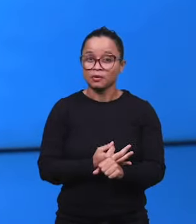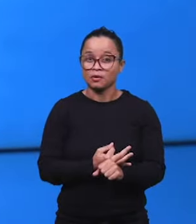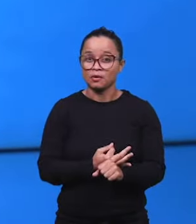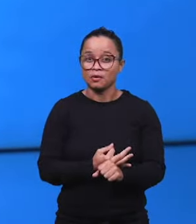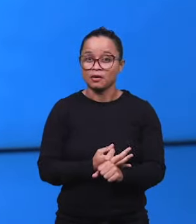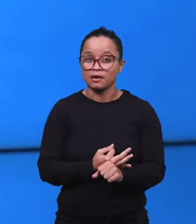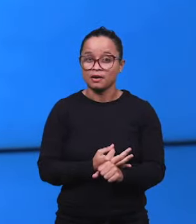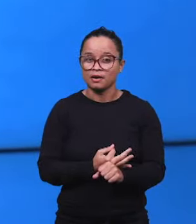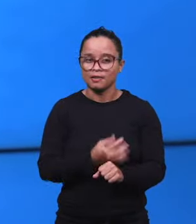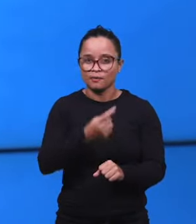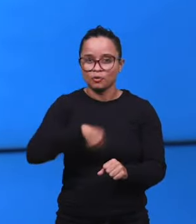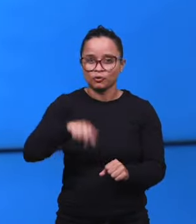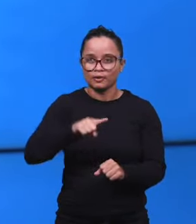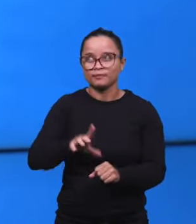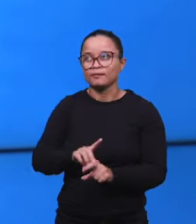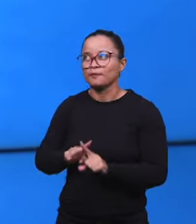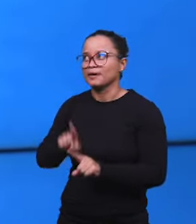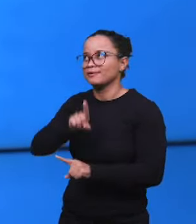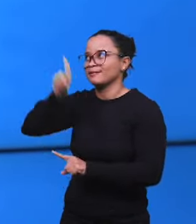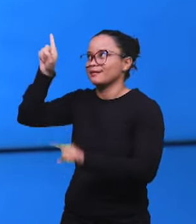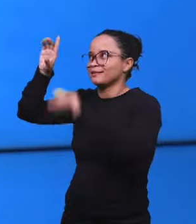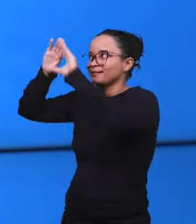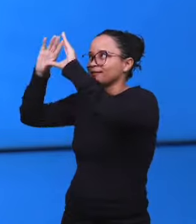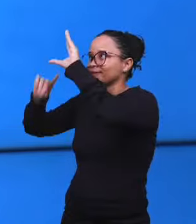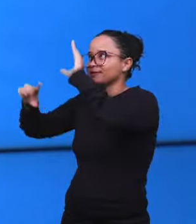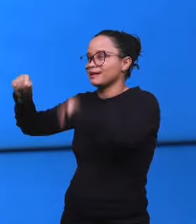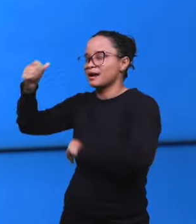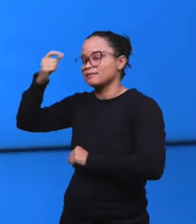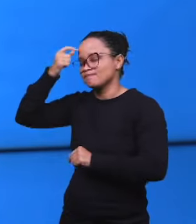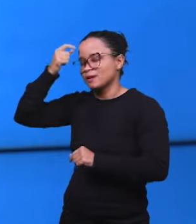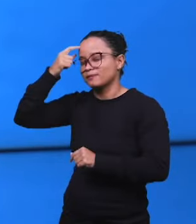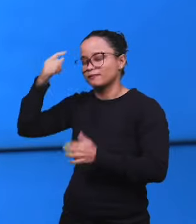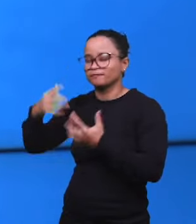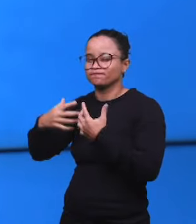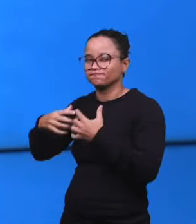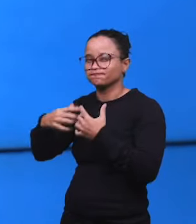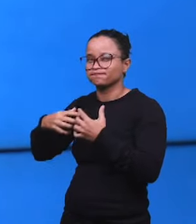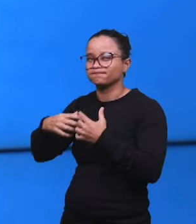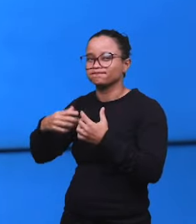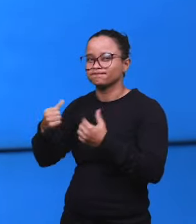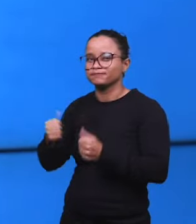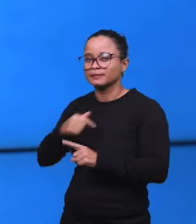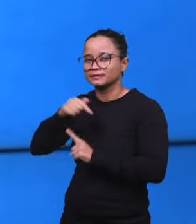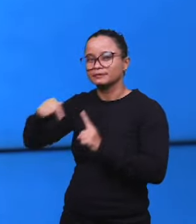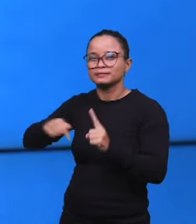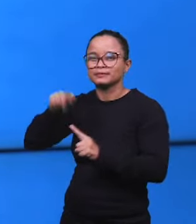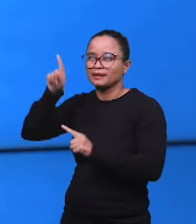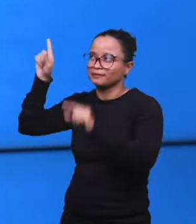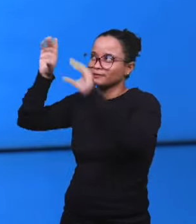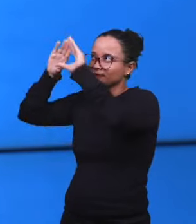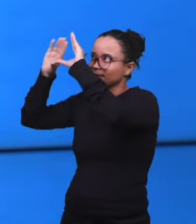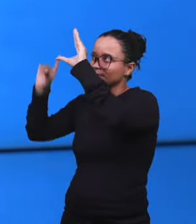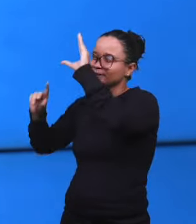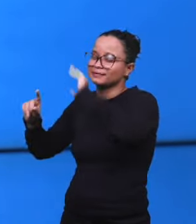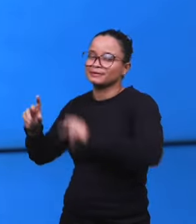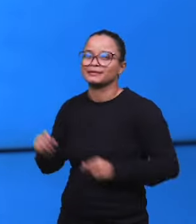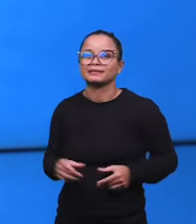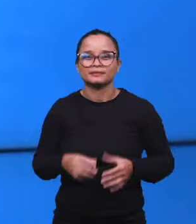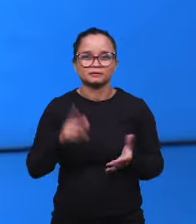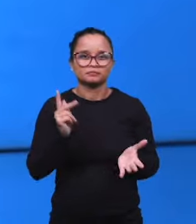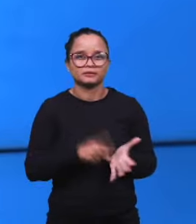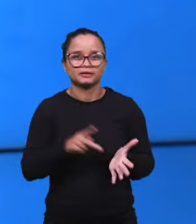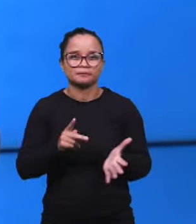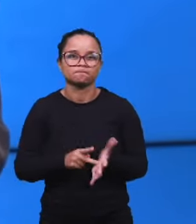Mas lá na eternidade, glorificado, ali estão os seus pensamentos santos, ali está a sua eternidade. Isso